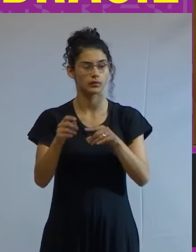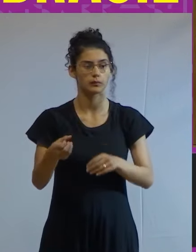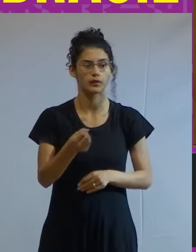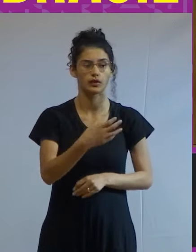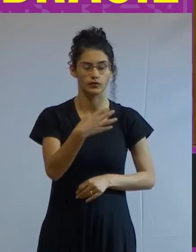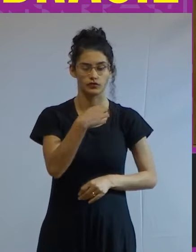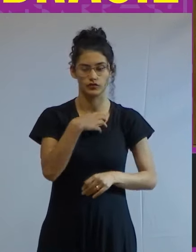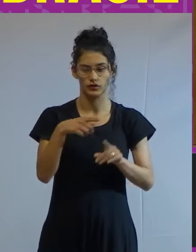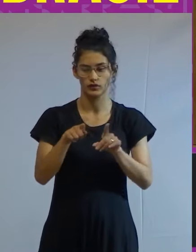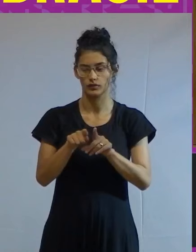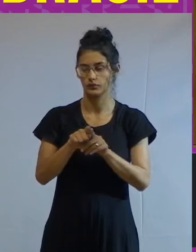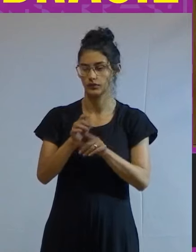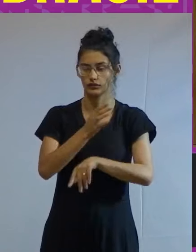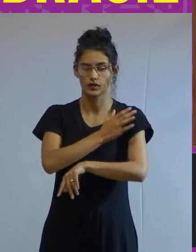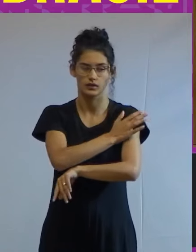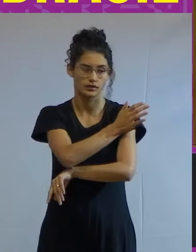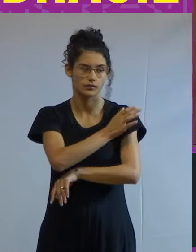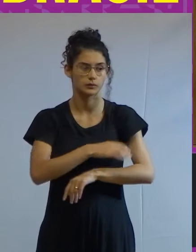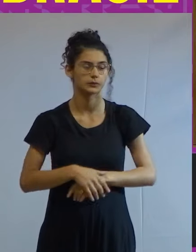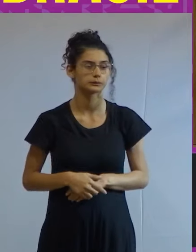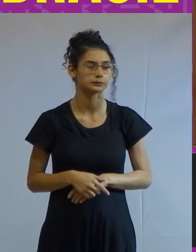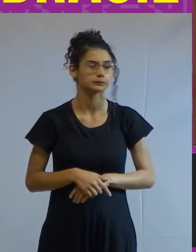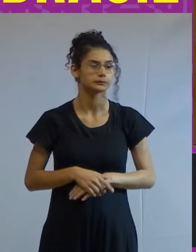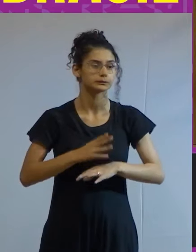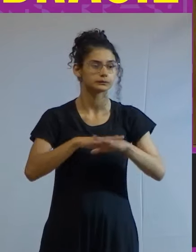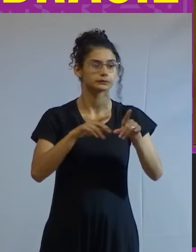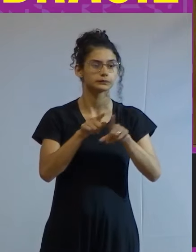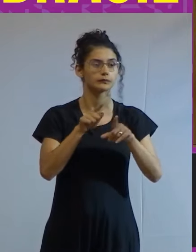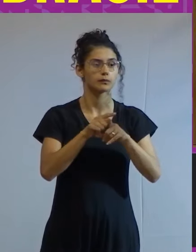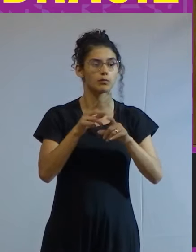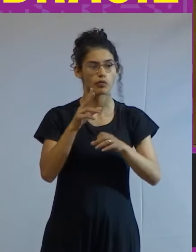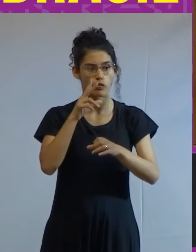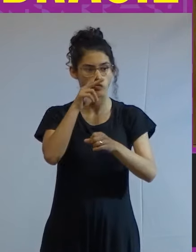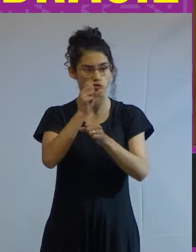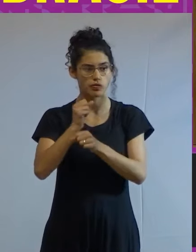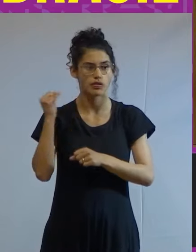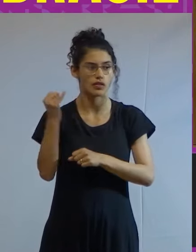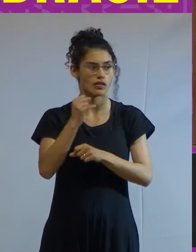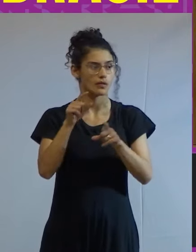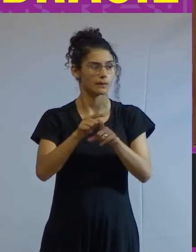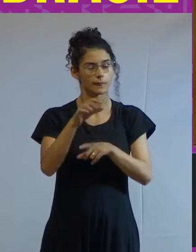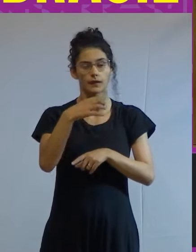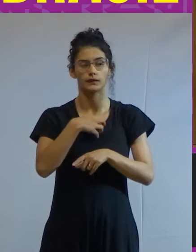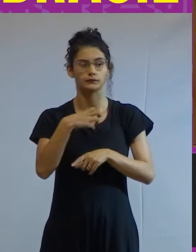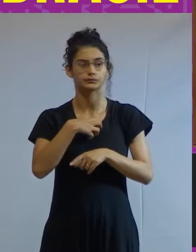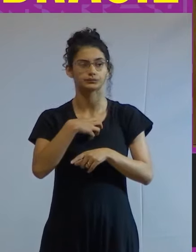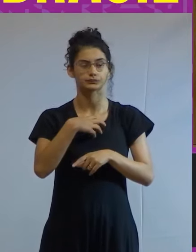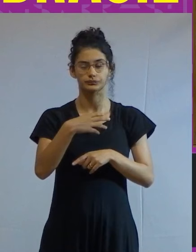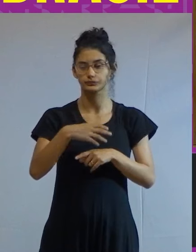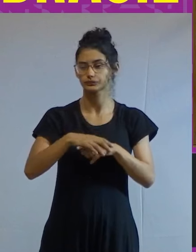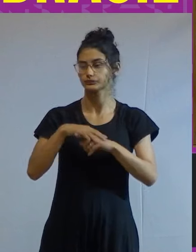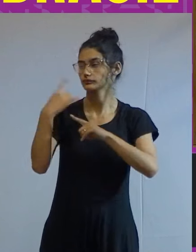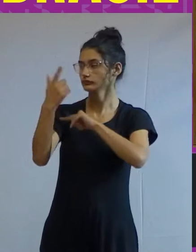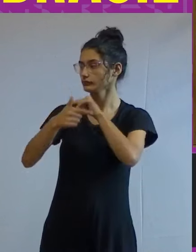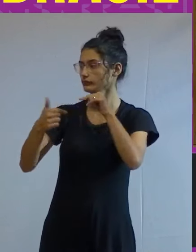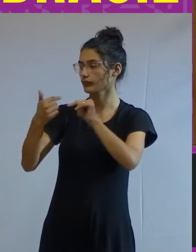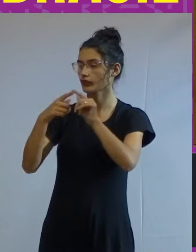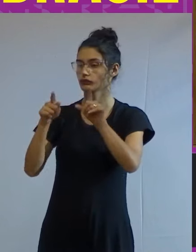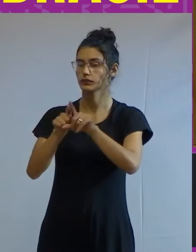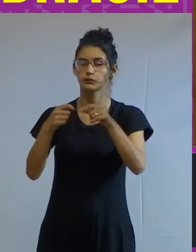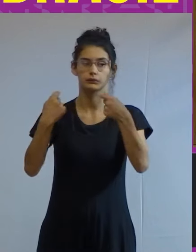funcionalidade do racismo ele constitui uma arma poderosa na formação das condições subjetivas